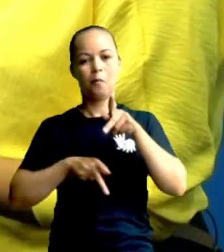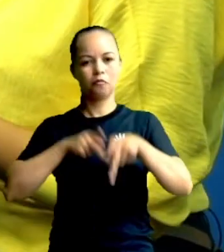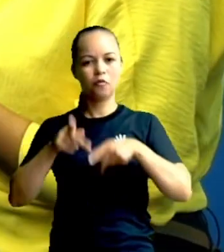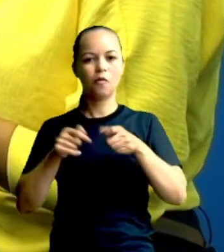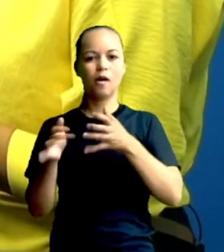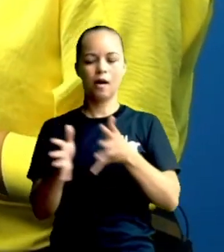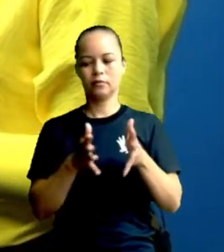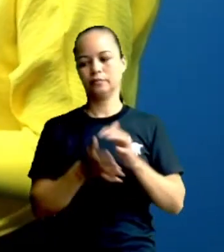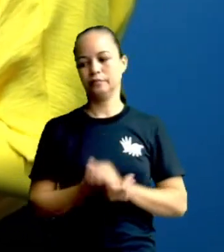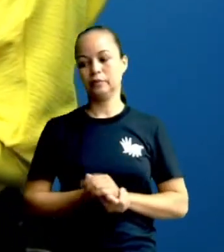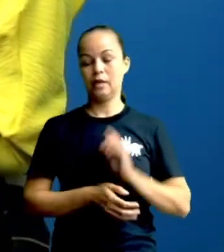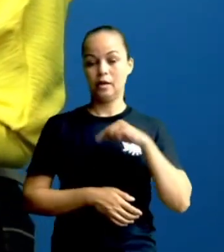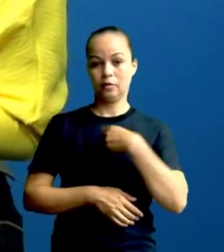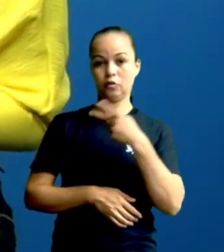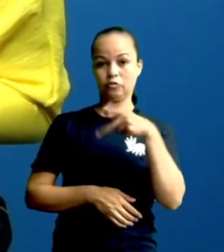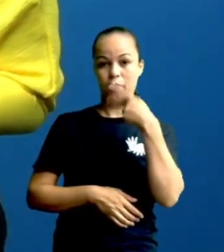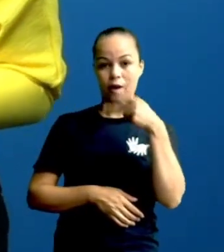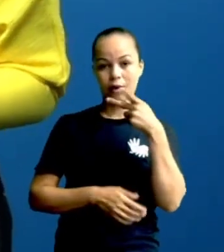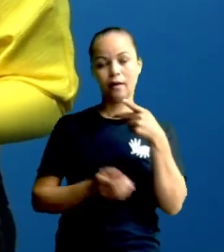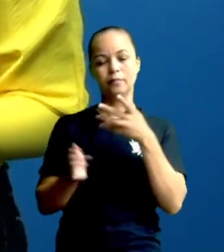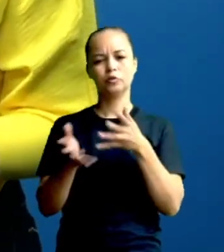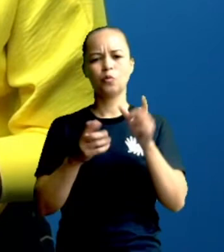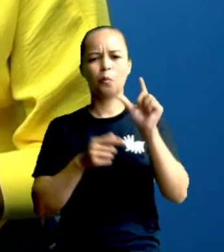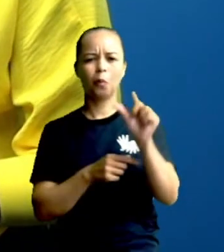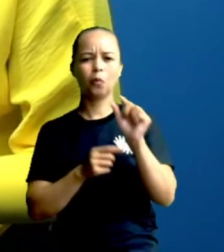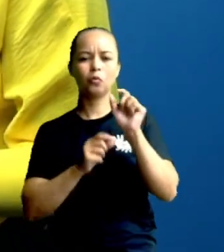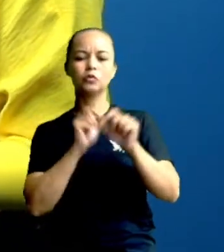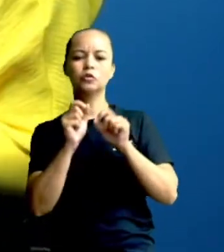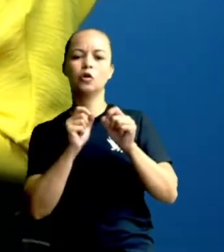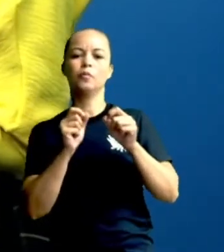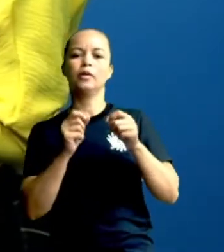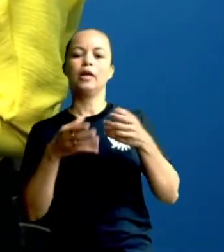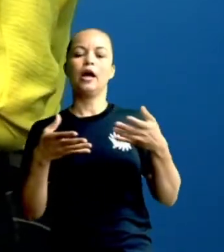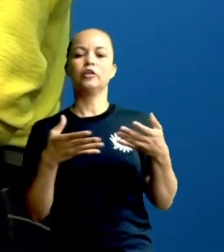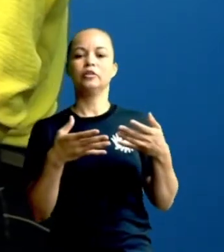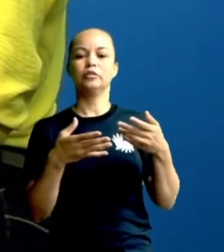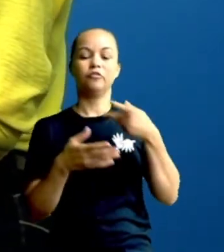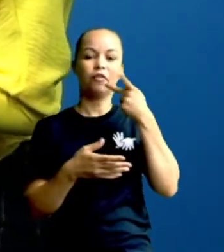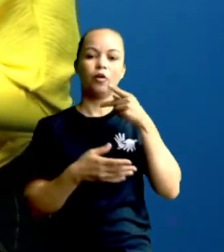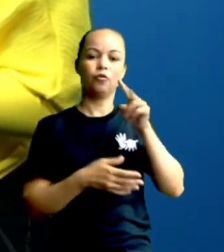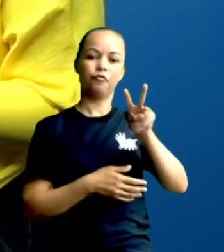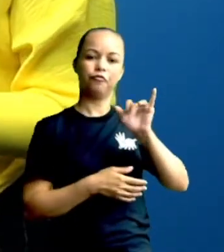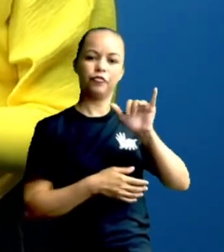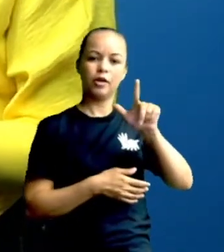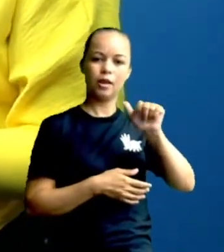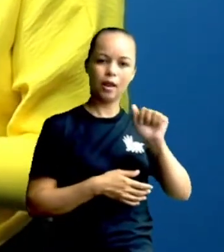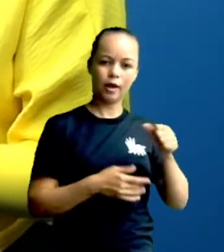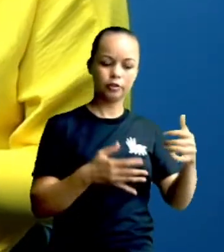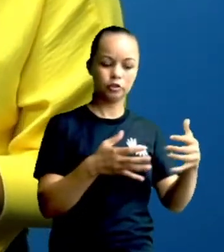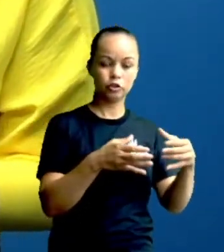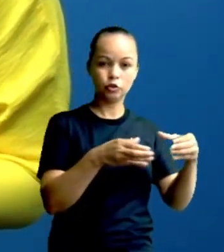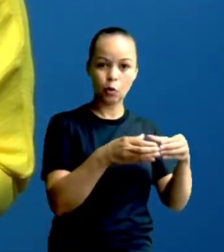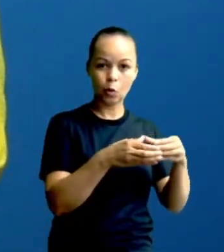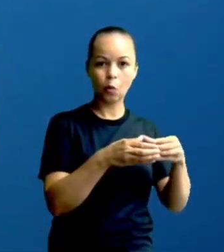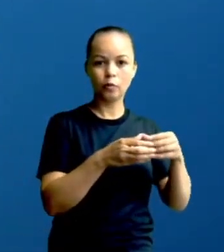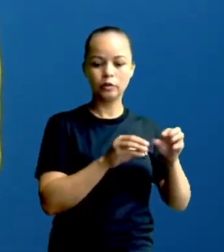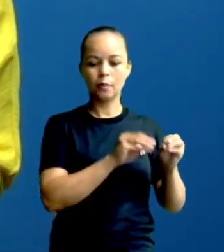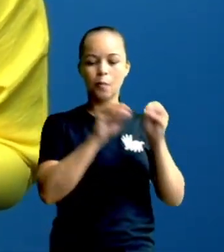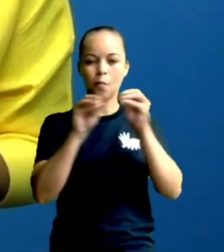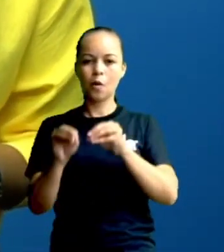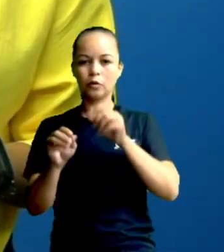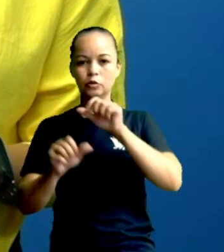falamos isso um pouquinho quando a gente foi falar de aldeia, de vilas, as cidades. Como surgiu